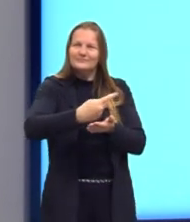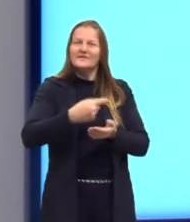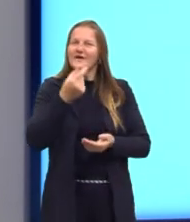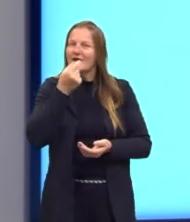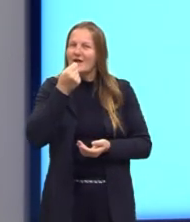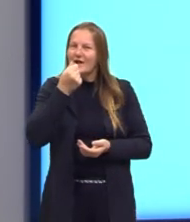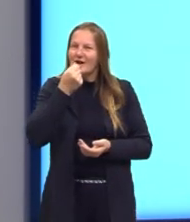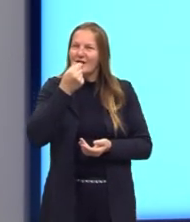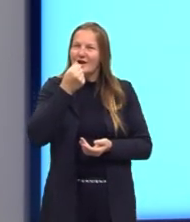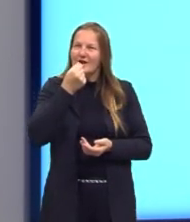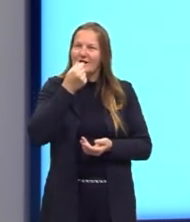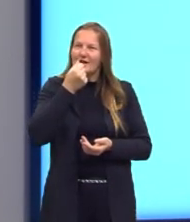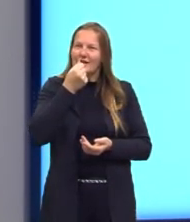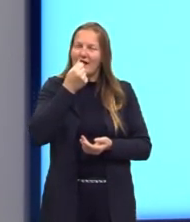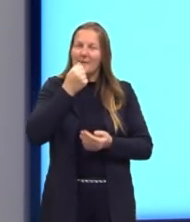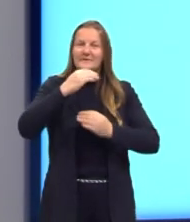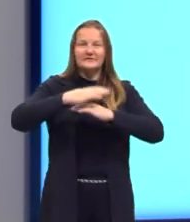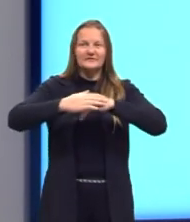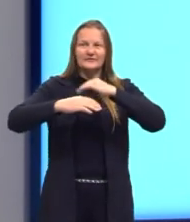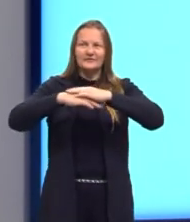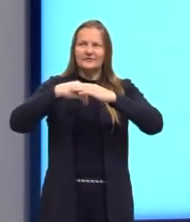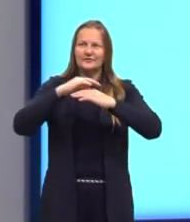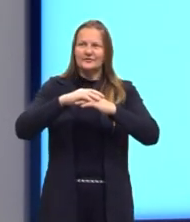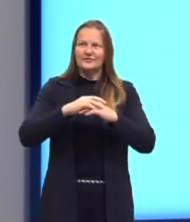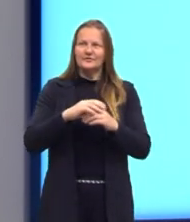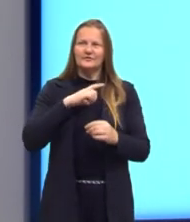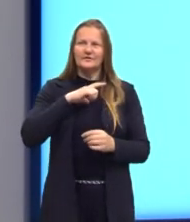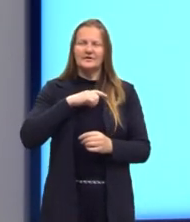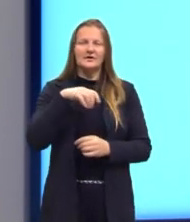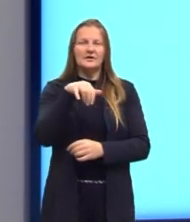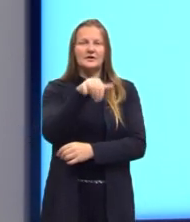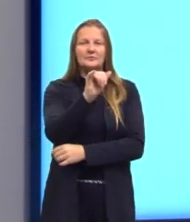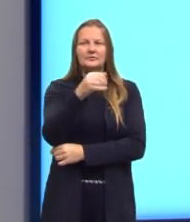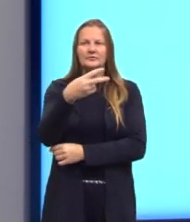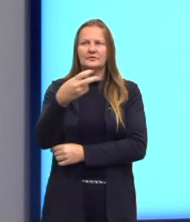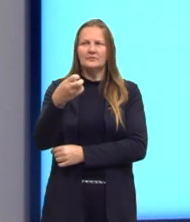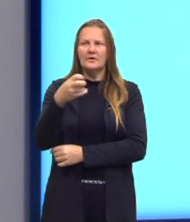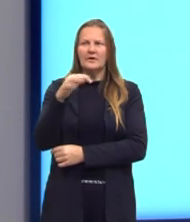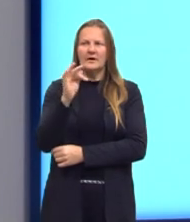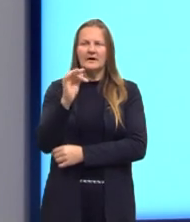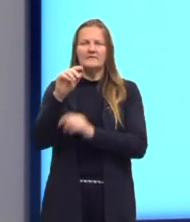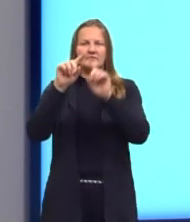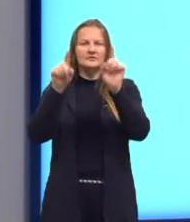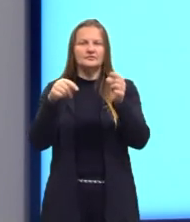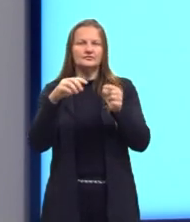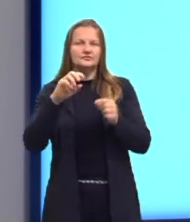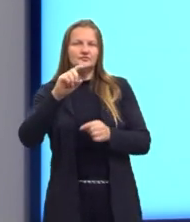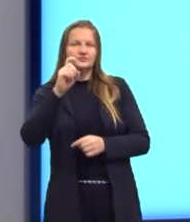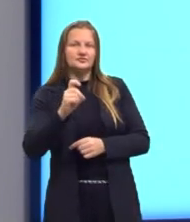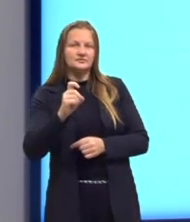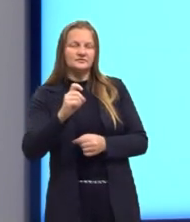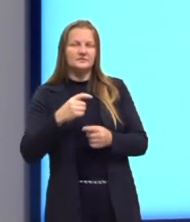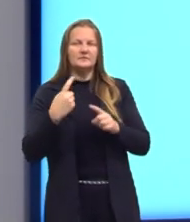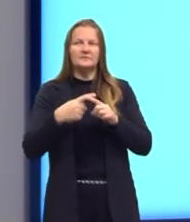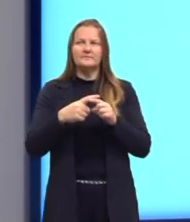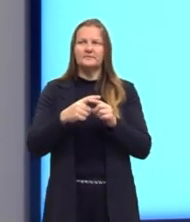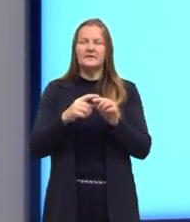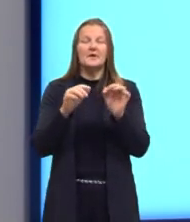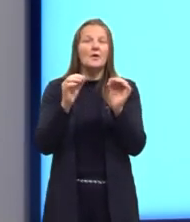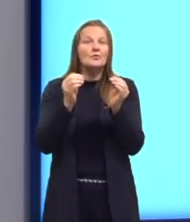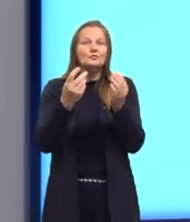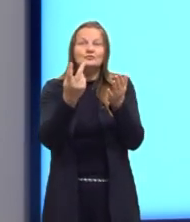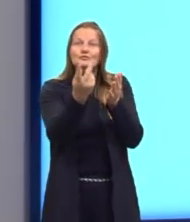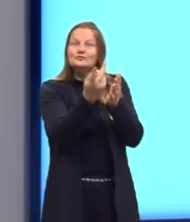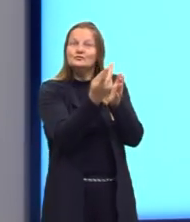ali que foi utilizado para a construção e aqui nós temos y igual a f de x. Isso aqui seria o formato